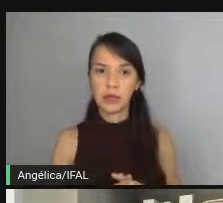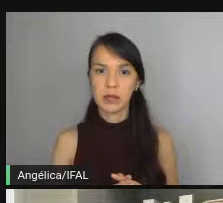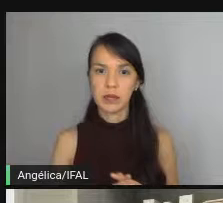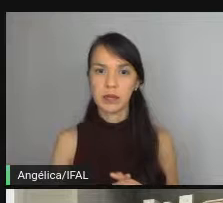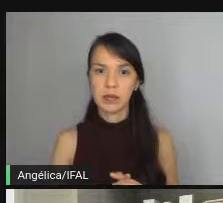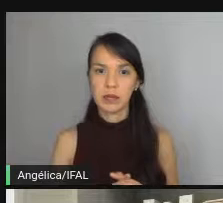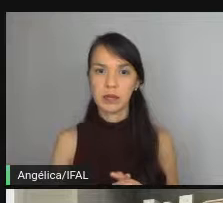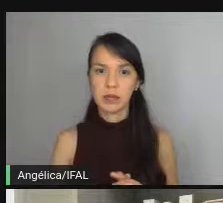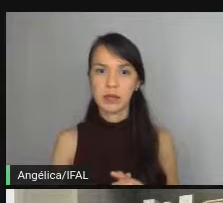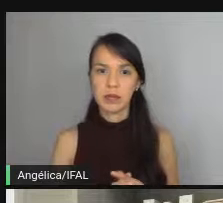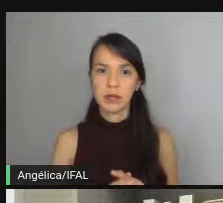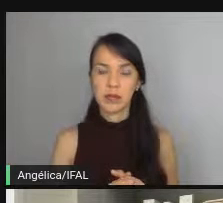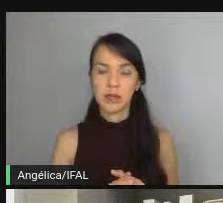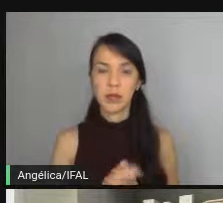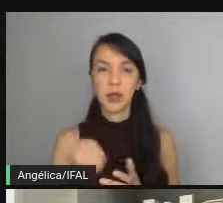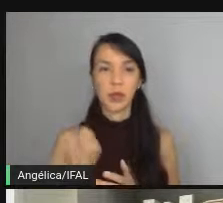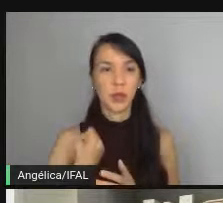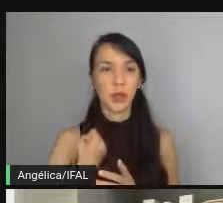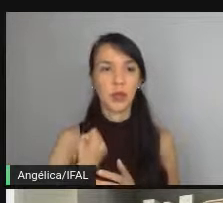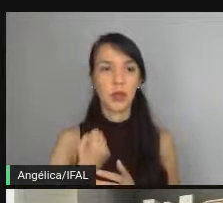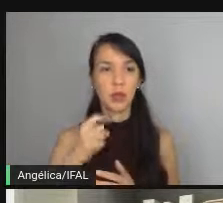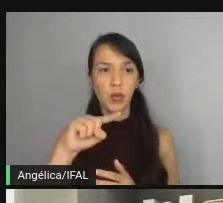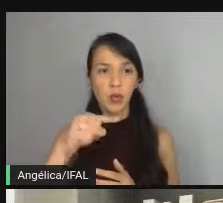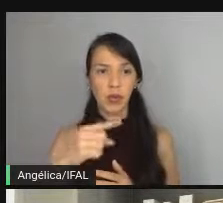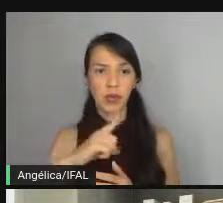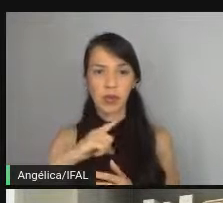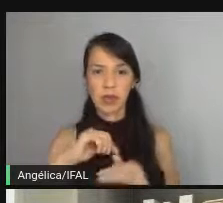com o ponto separador